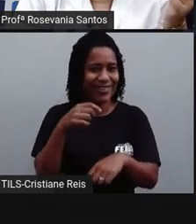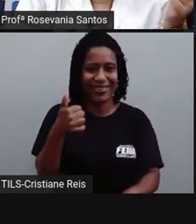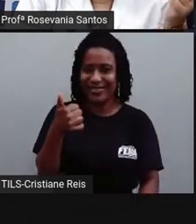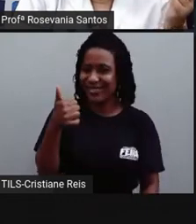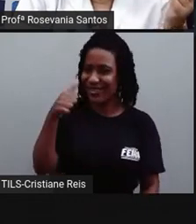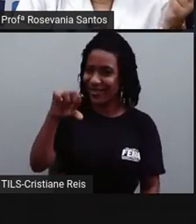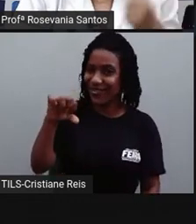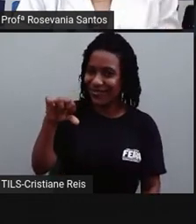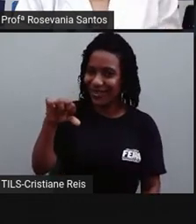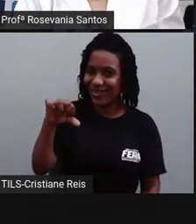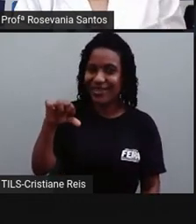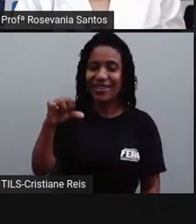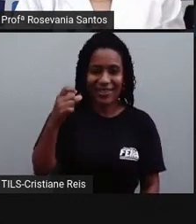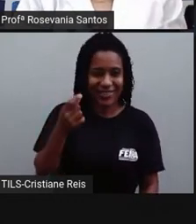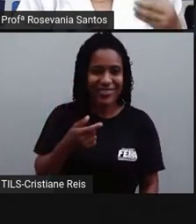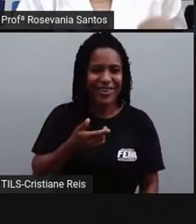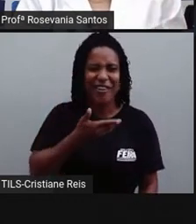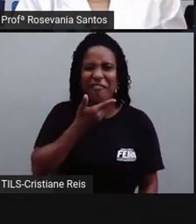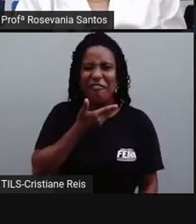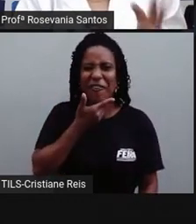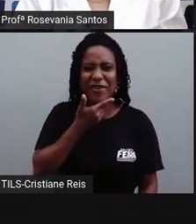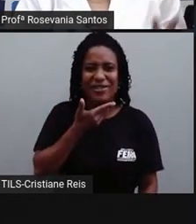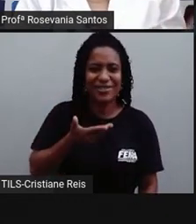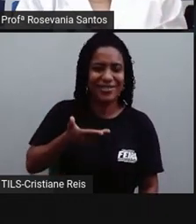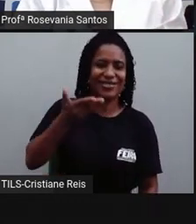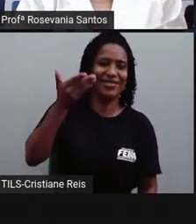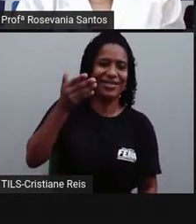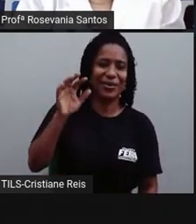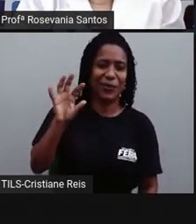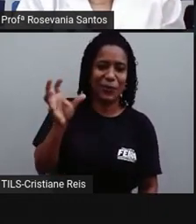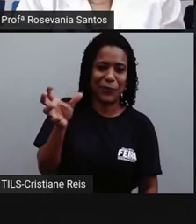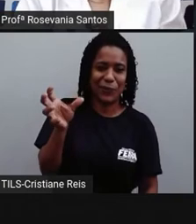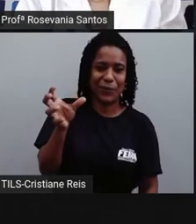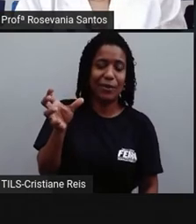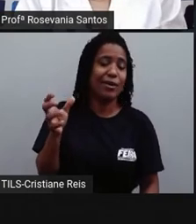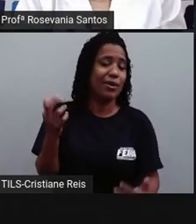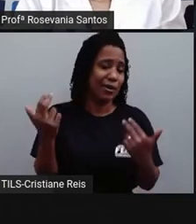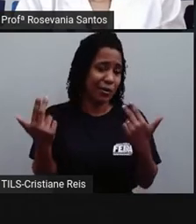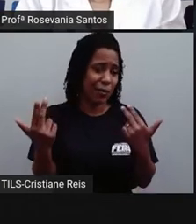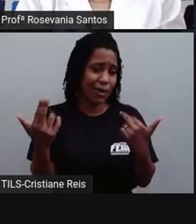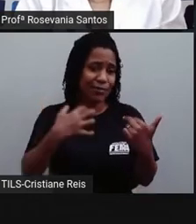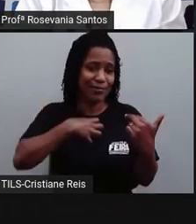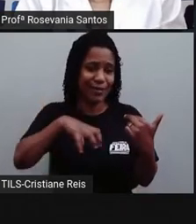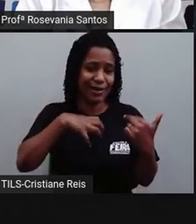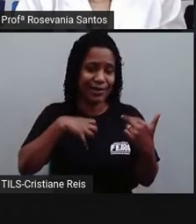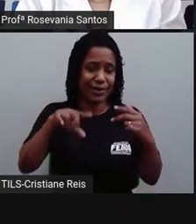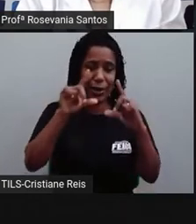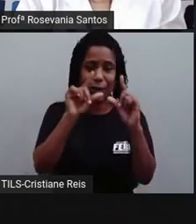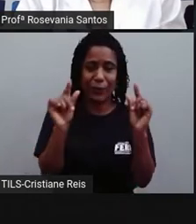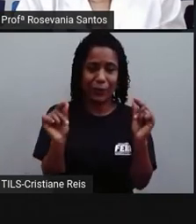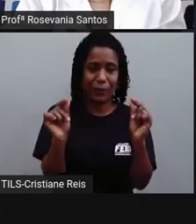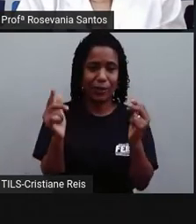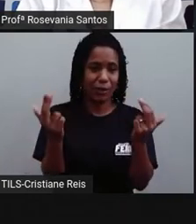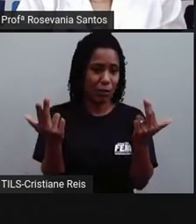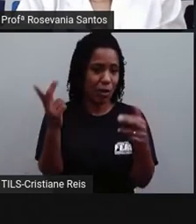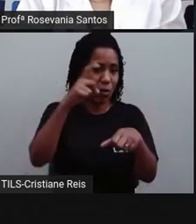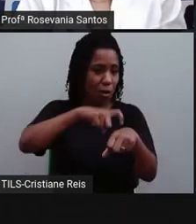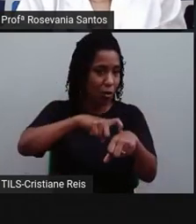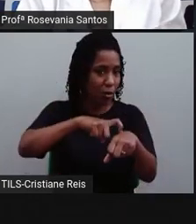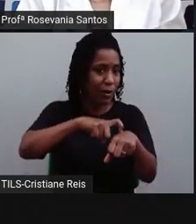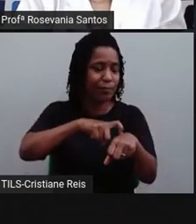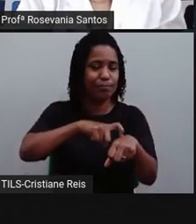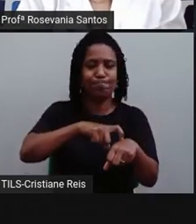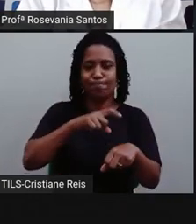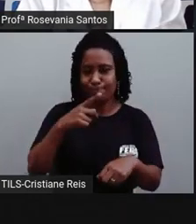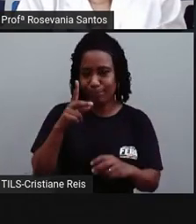bonita que o radialista tem, aqui na Bahia também são 19 horas. Aí, o que eu vou perceber? Se aqui são 19 horas,